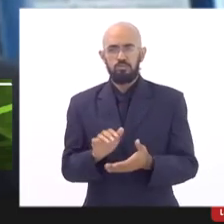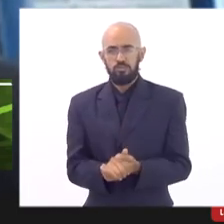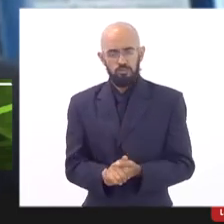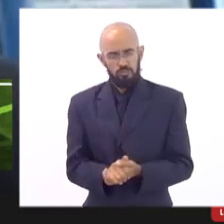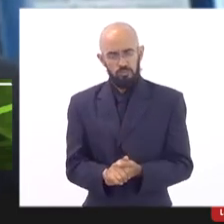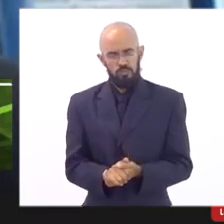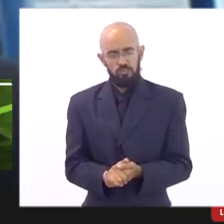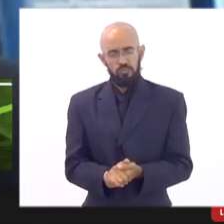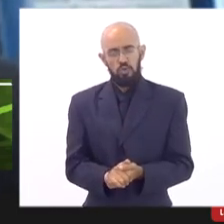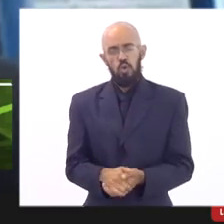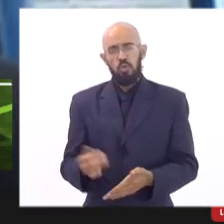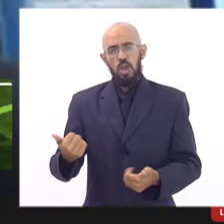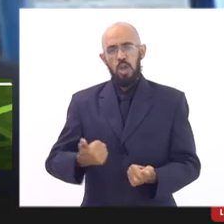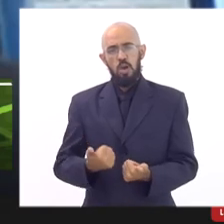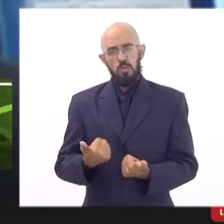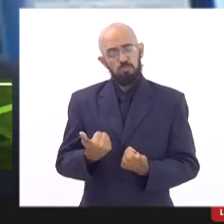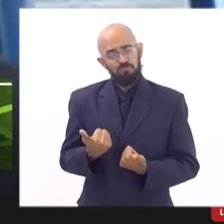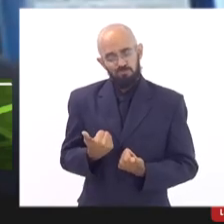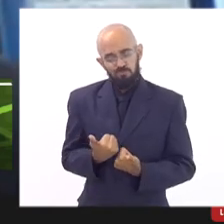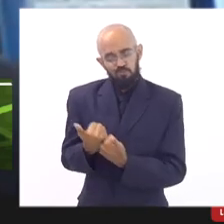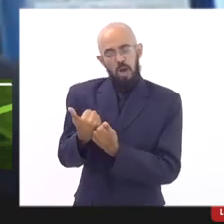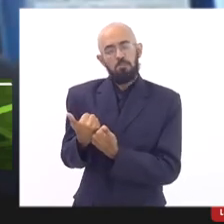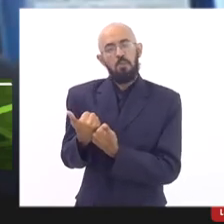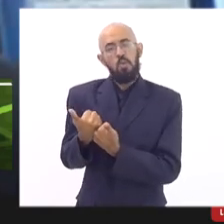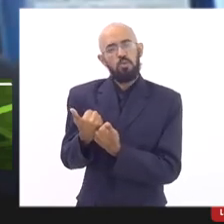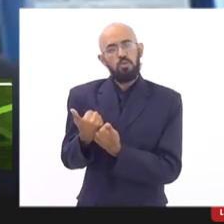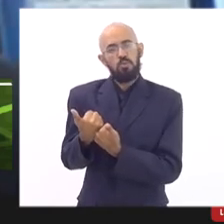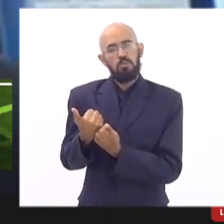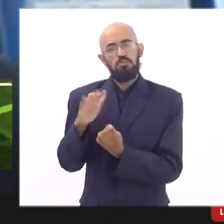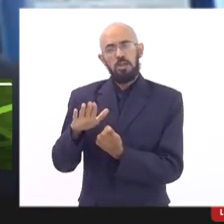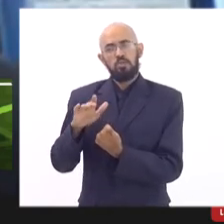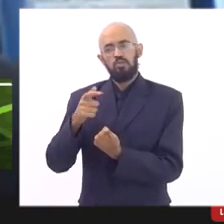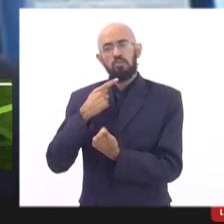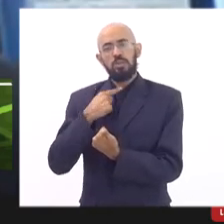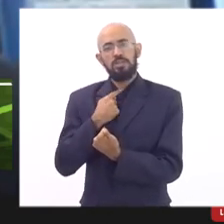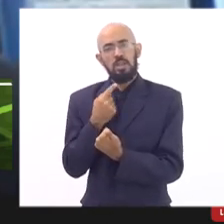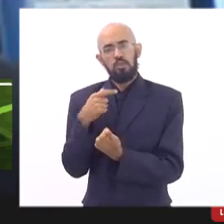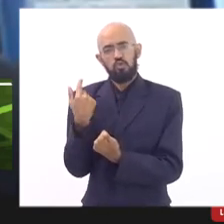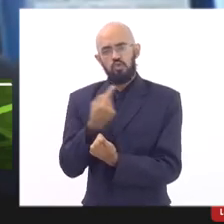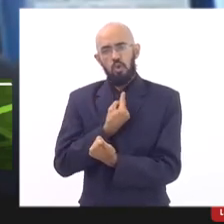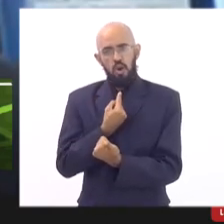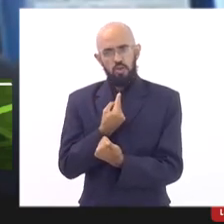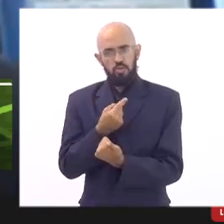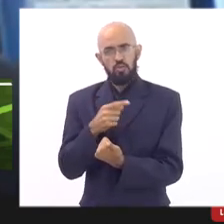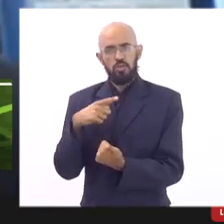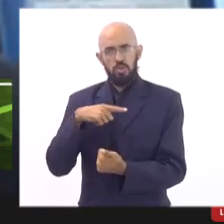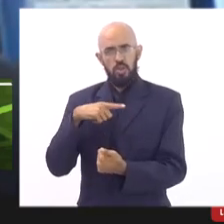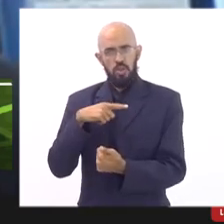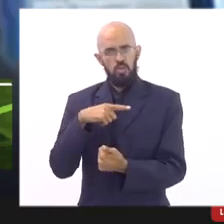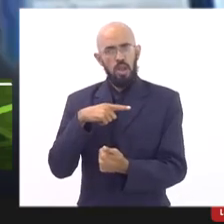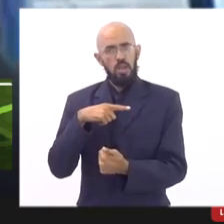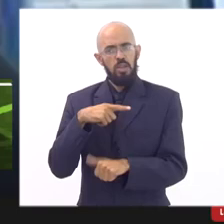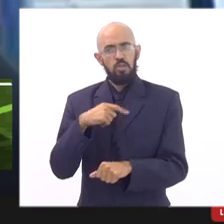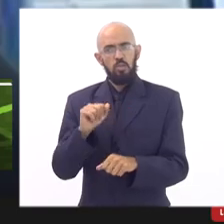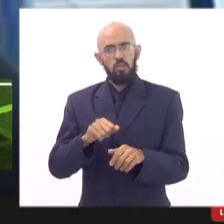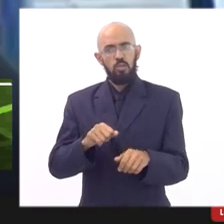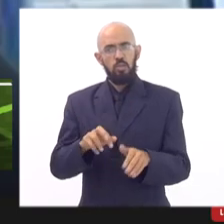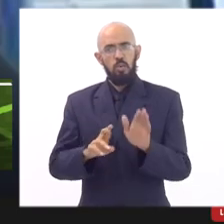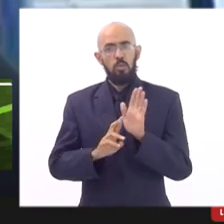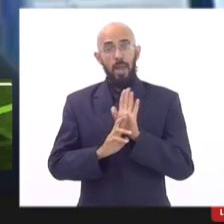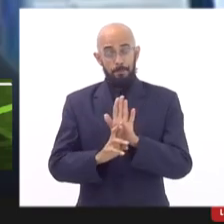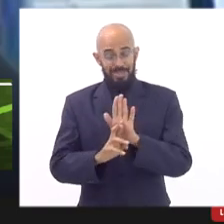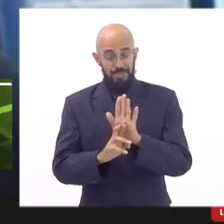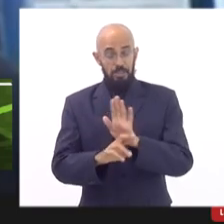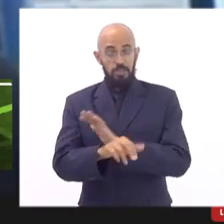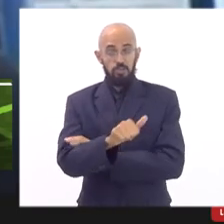calçados em relação a isso mas o nosso desejo e eu corroboro enquanto representante do CEP 126 o